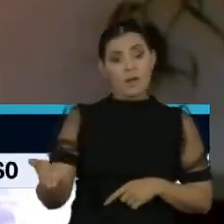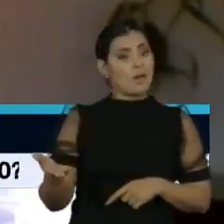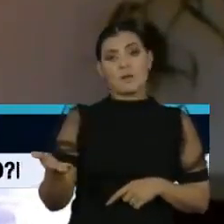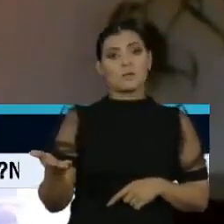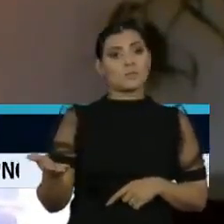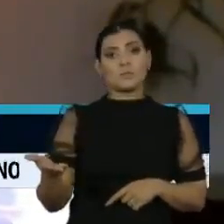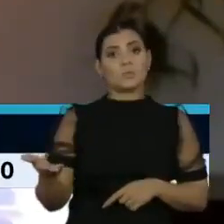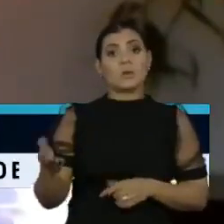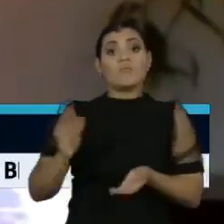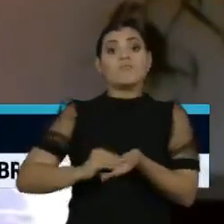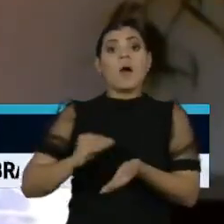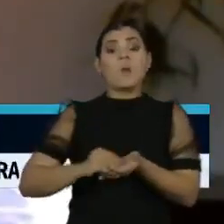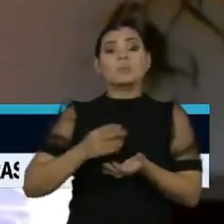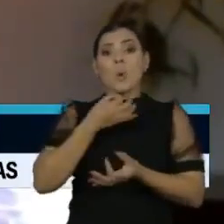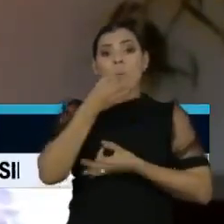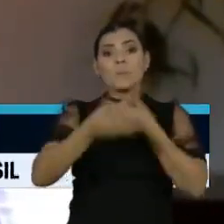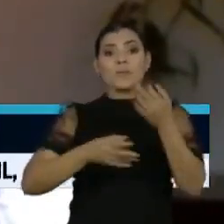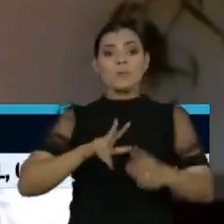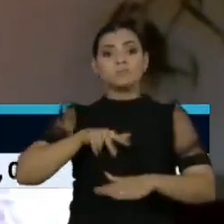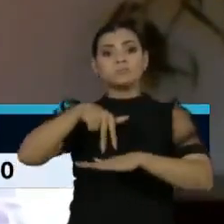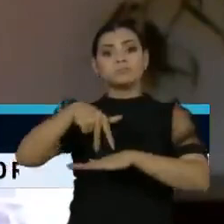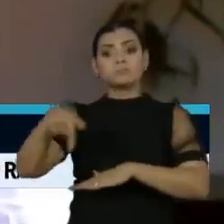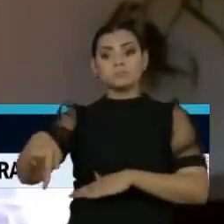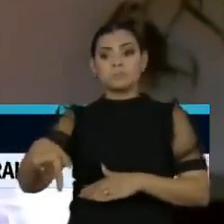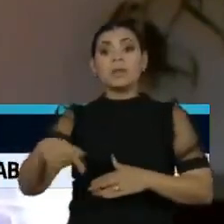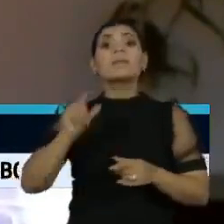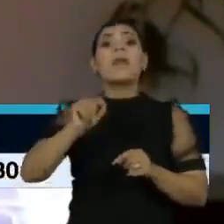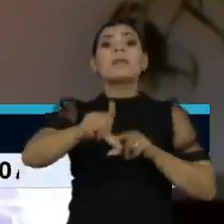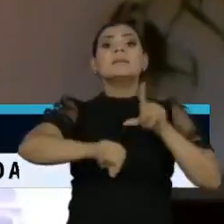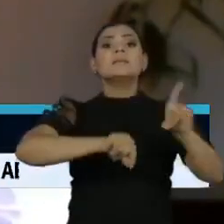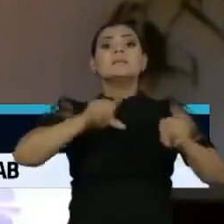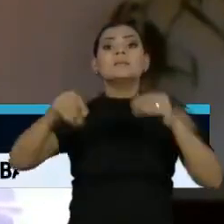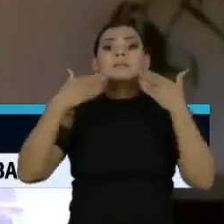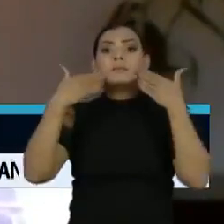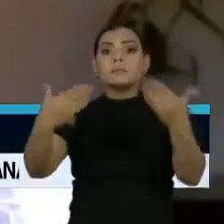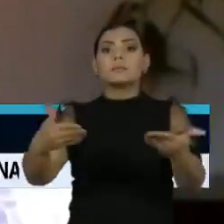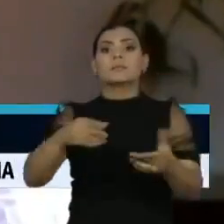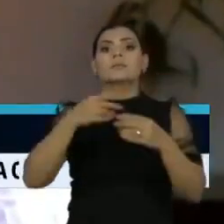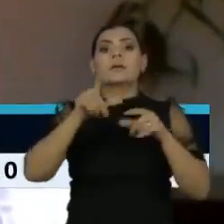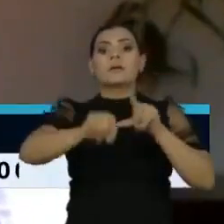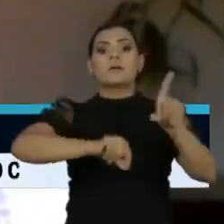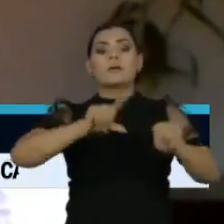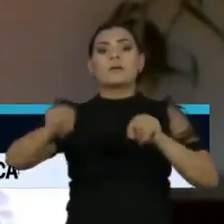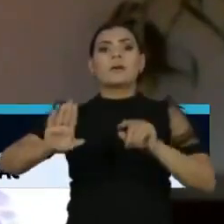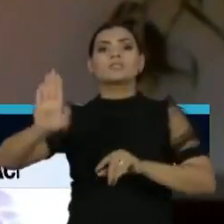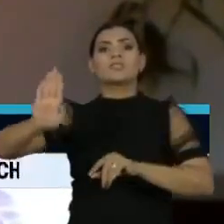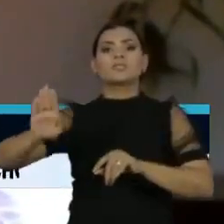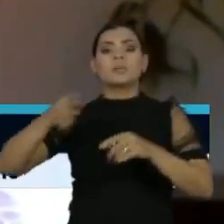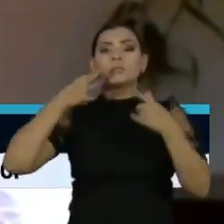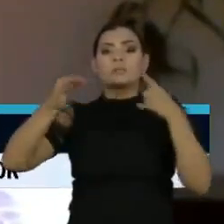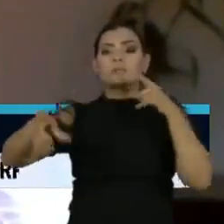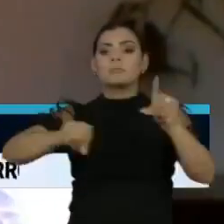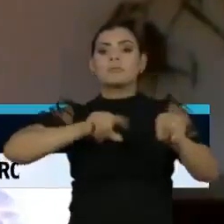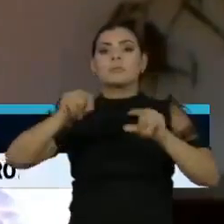se colocou de uma forma aberta a muitos dos candidatos que concorrem à eleição. candidatos concorrem